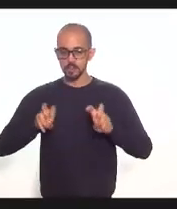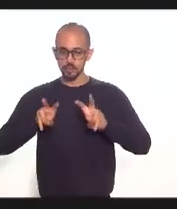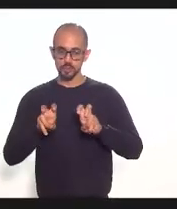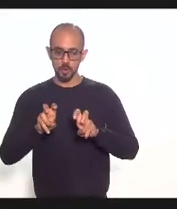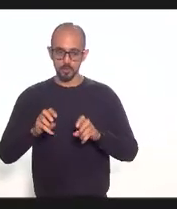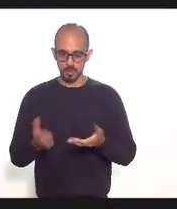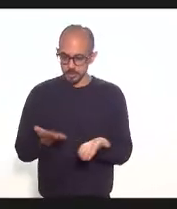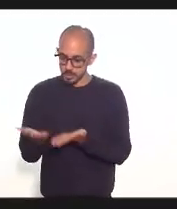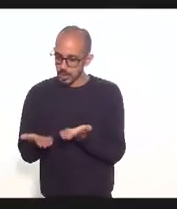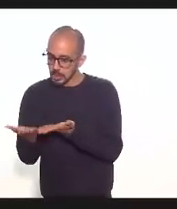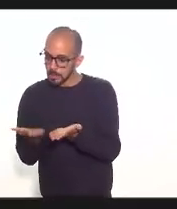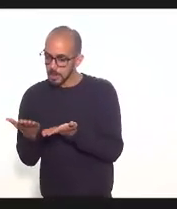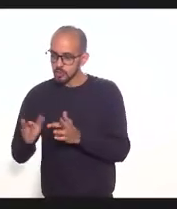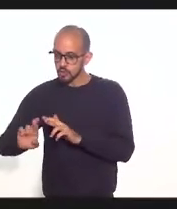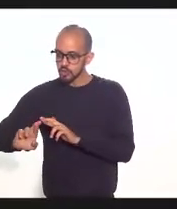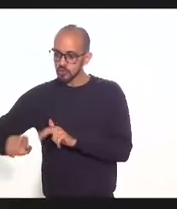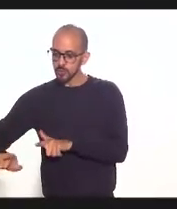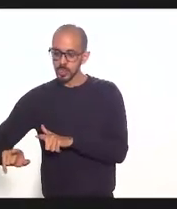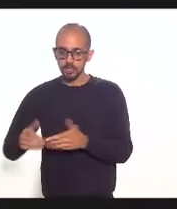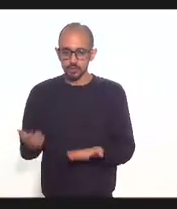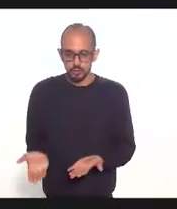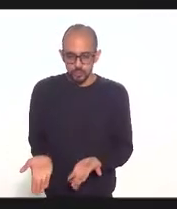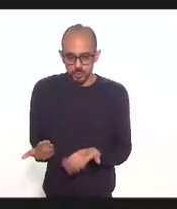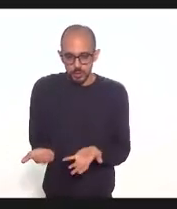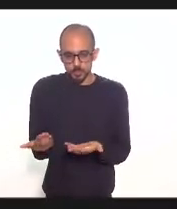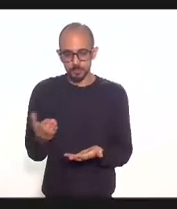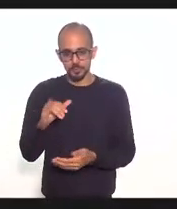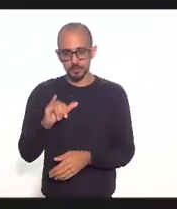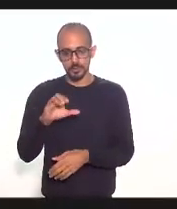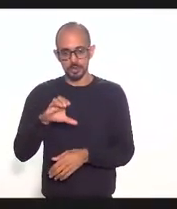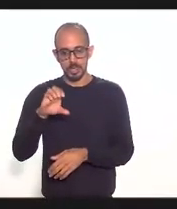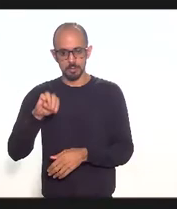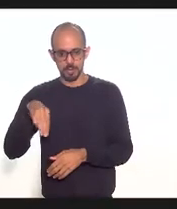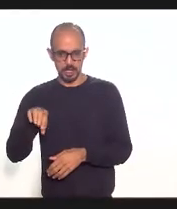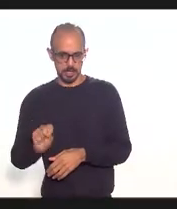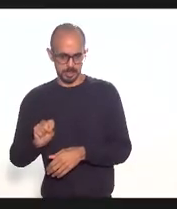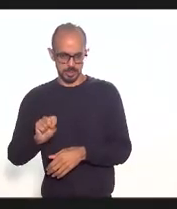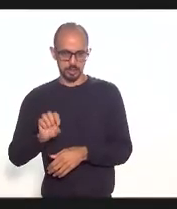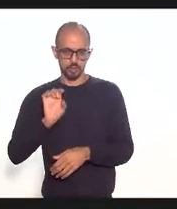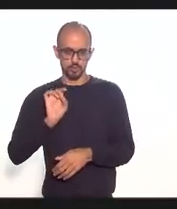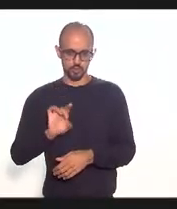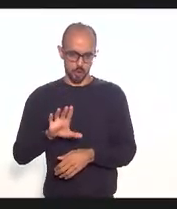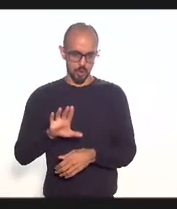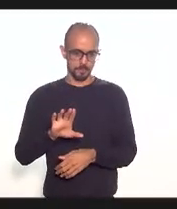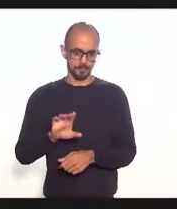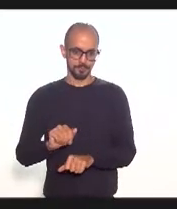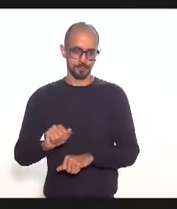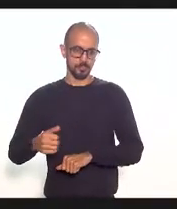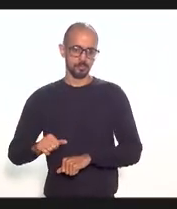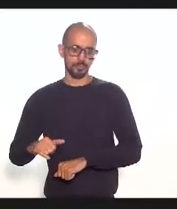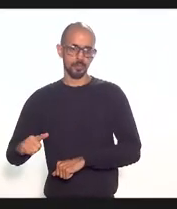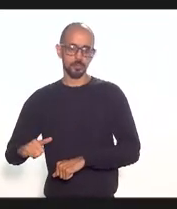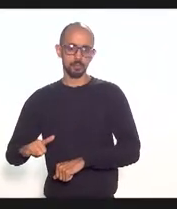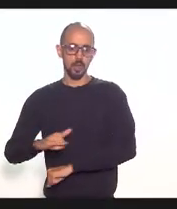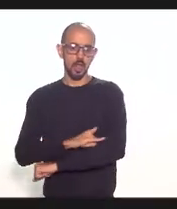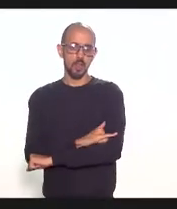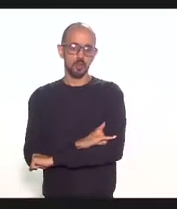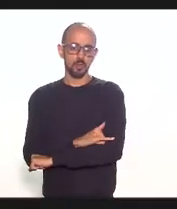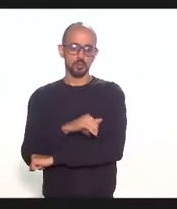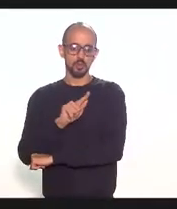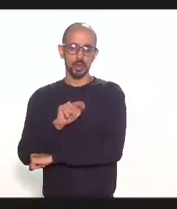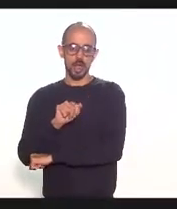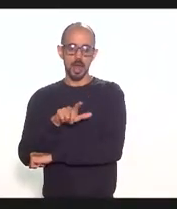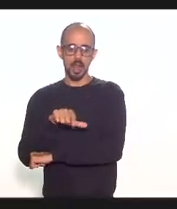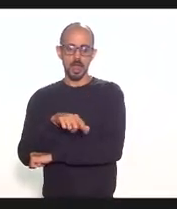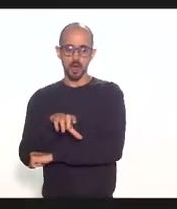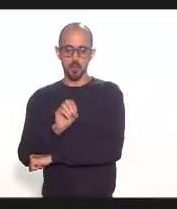diferenciado do incentivo do ICMS apenas para o aeroporto do Galeão quando nós